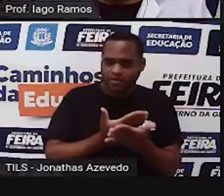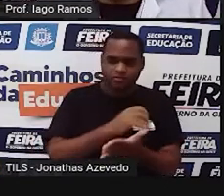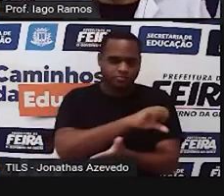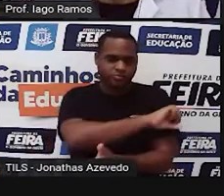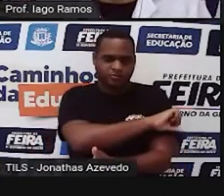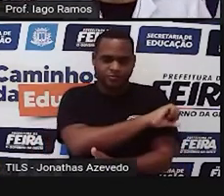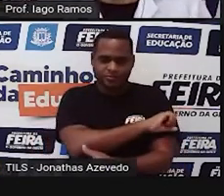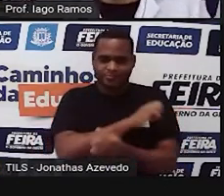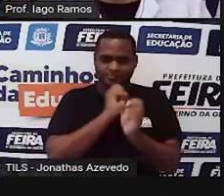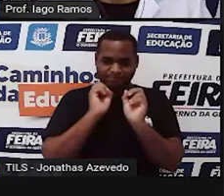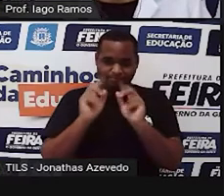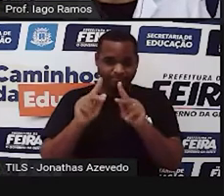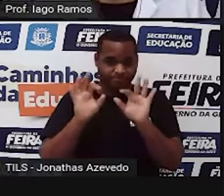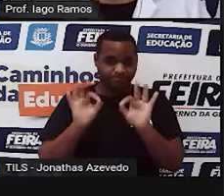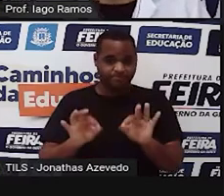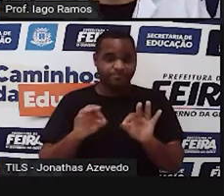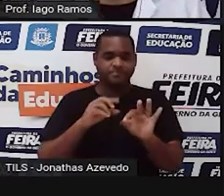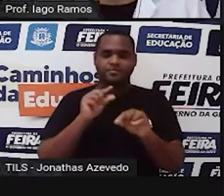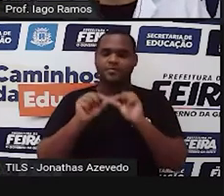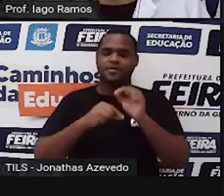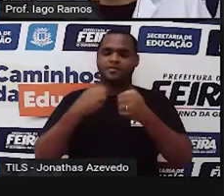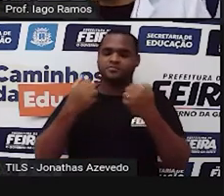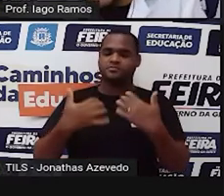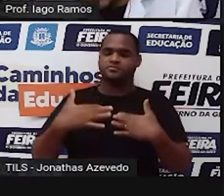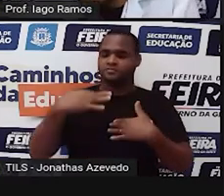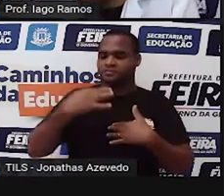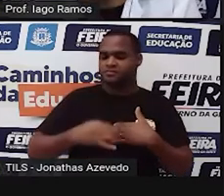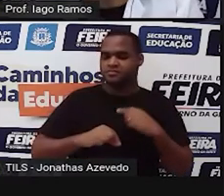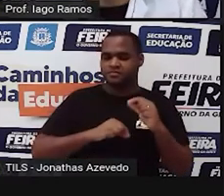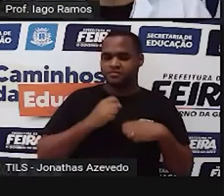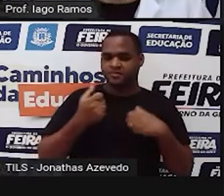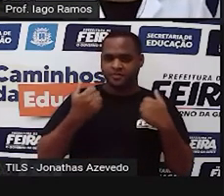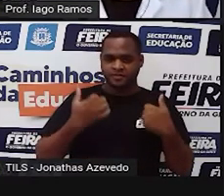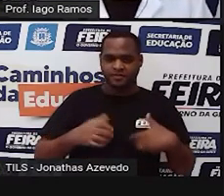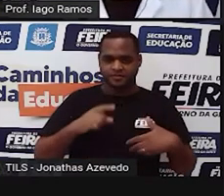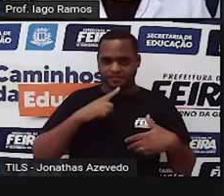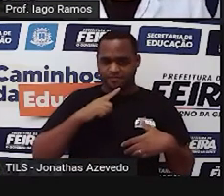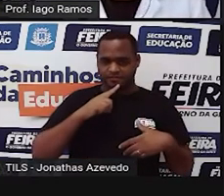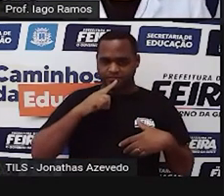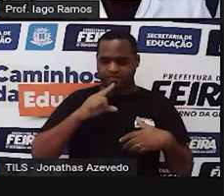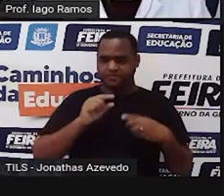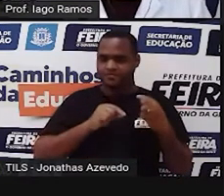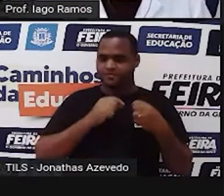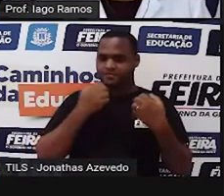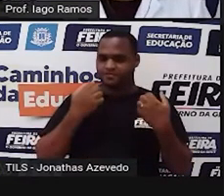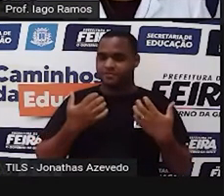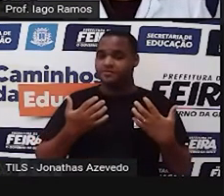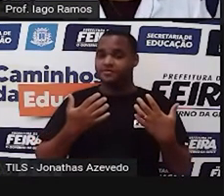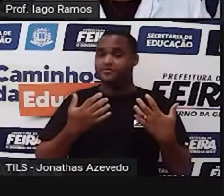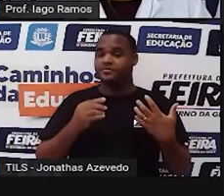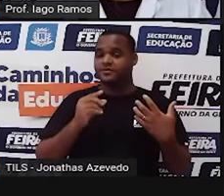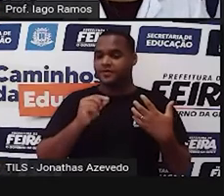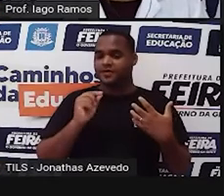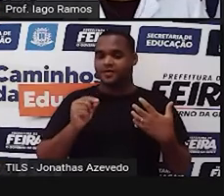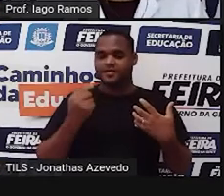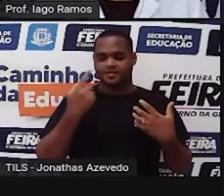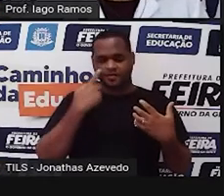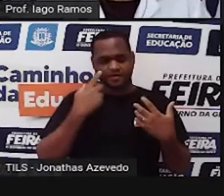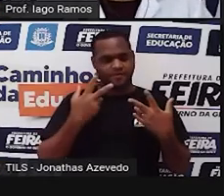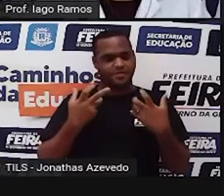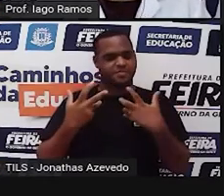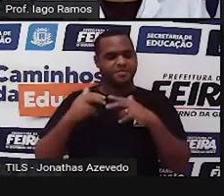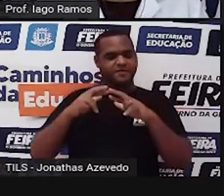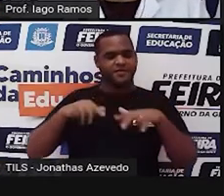nono ano, certo? E o que é que a gente tem pra essa aula? A gente vai ver aí situação,